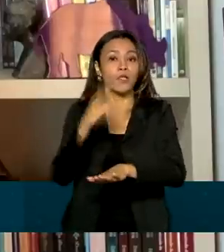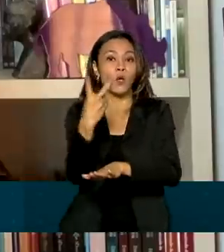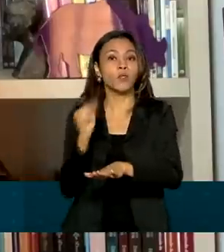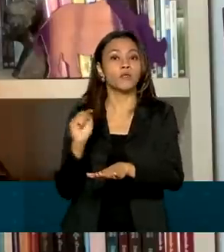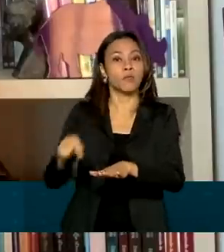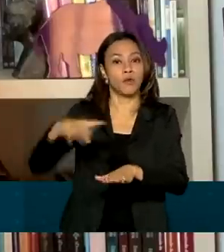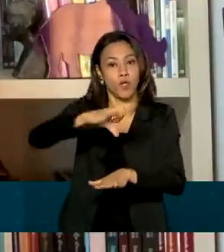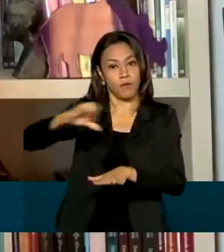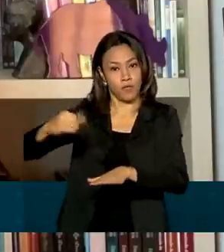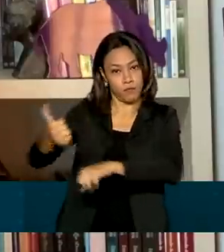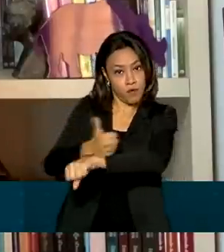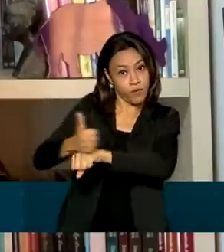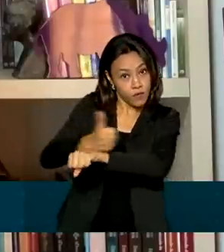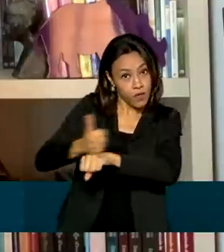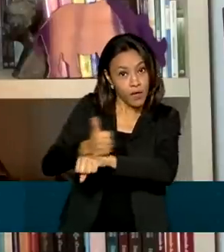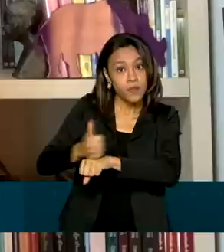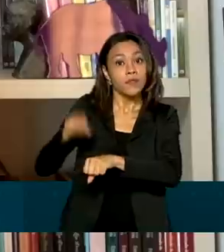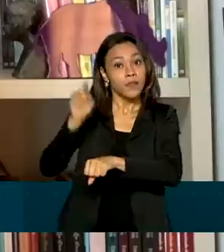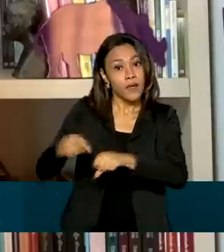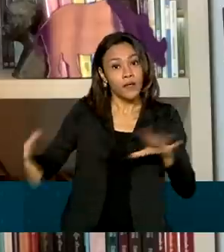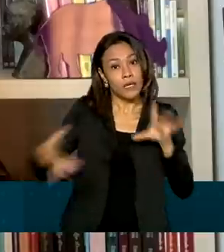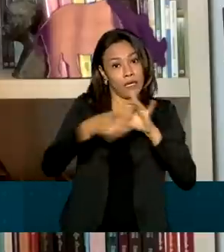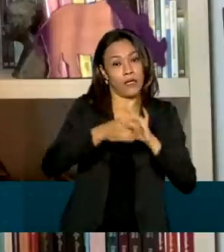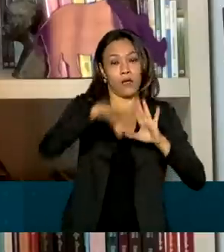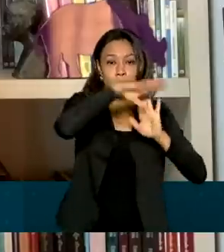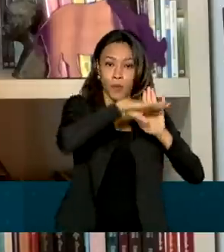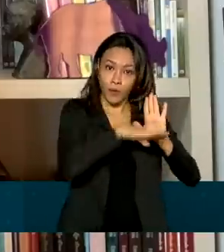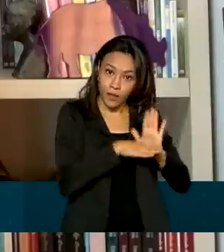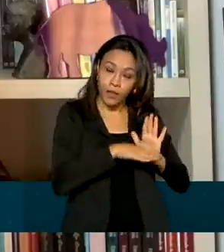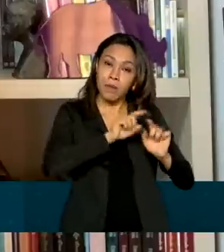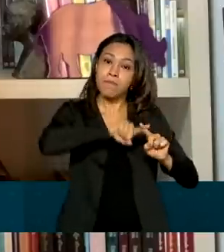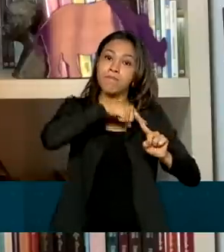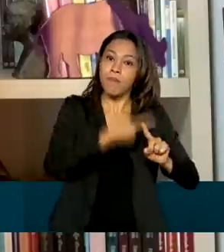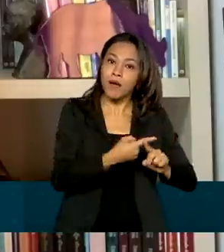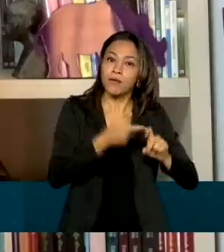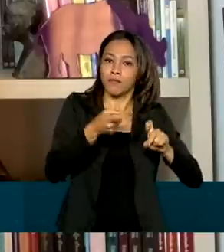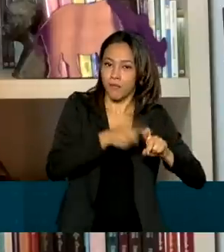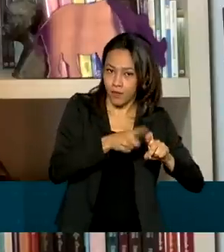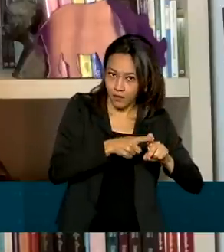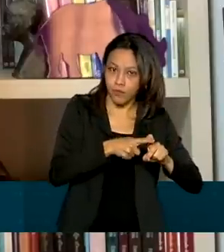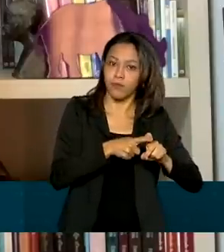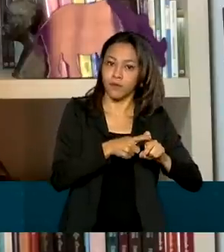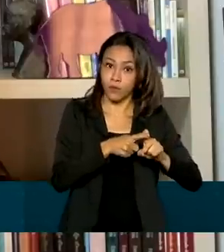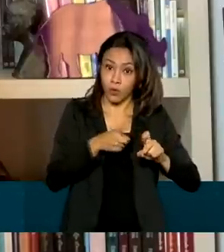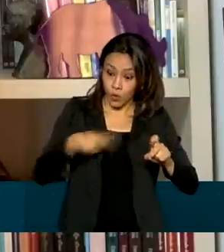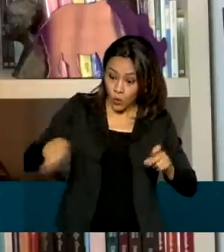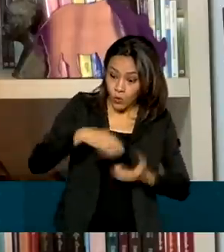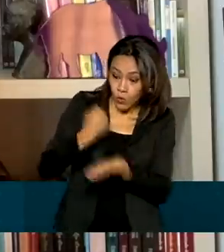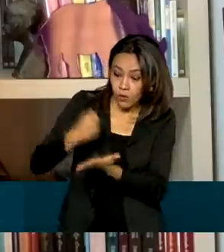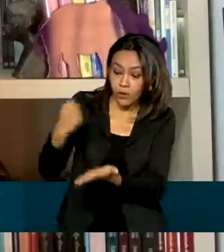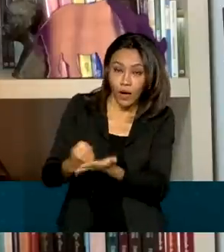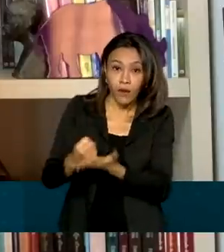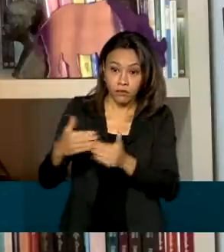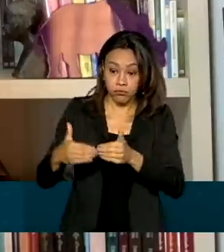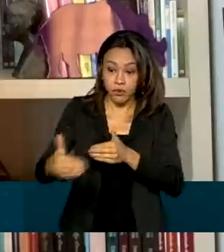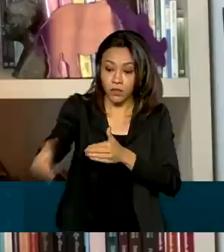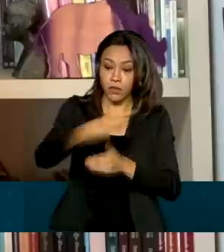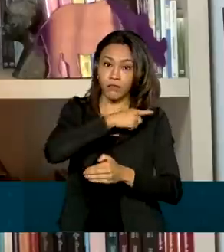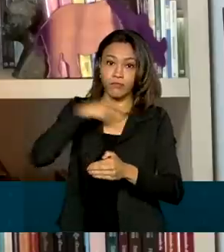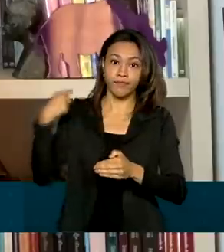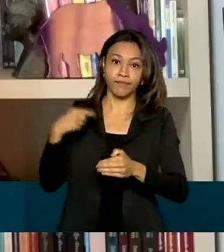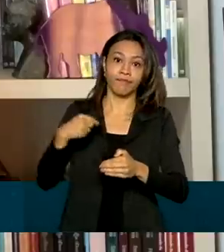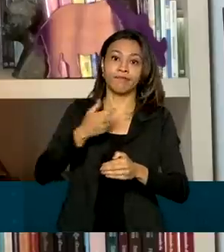profissionais que atuam pelo programa Mais Médicos, cujos contratos seriam encerrados